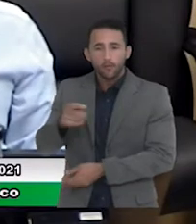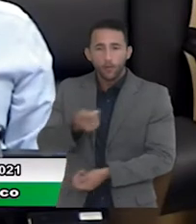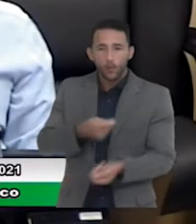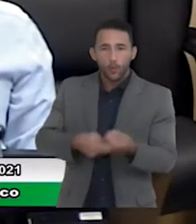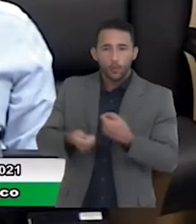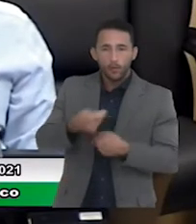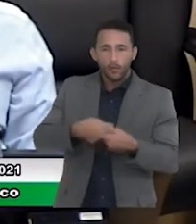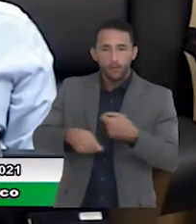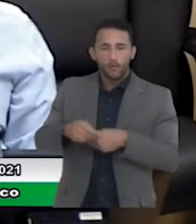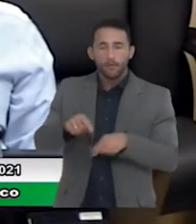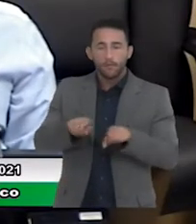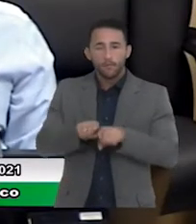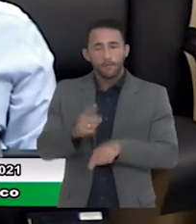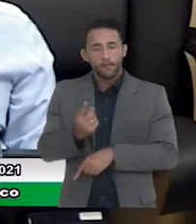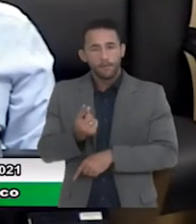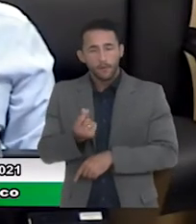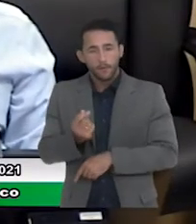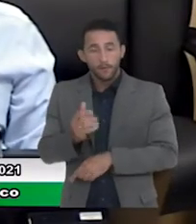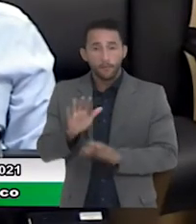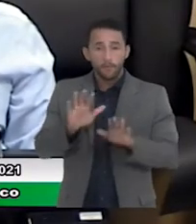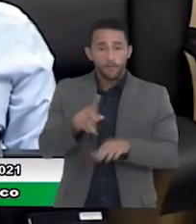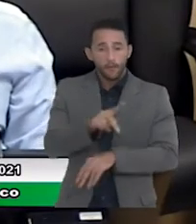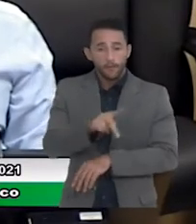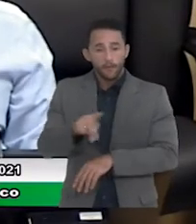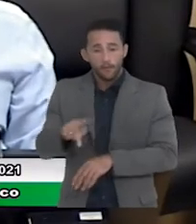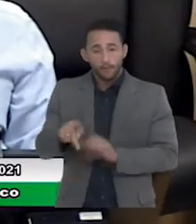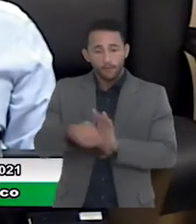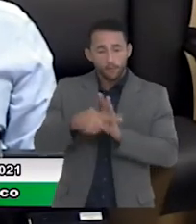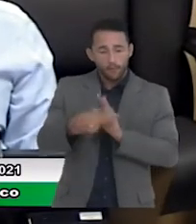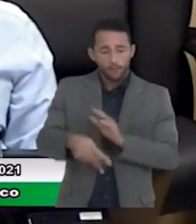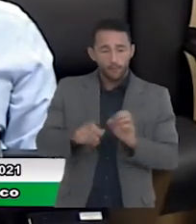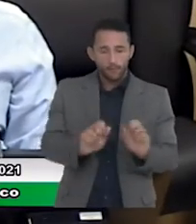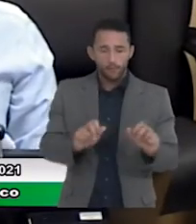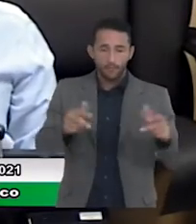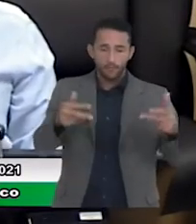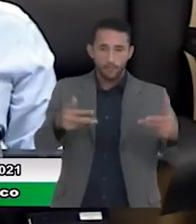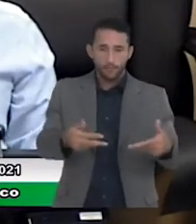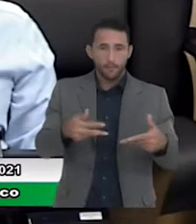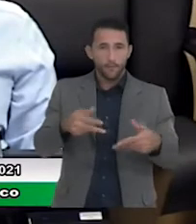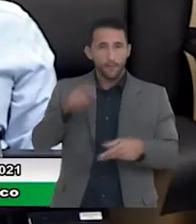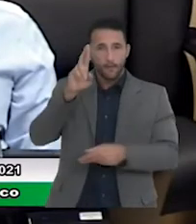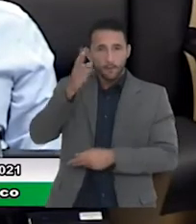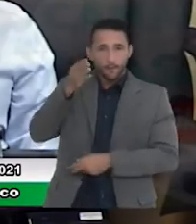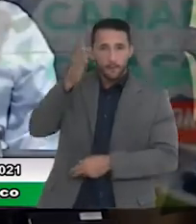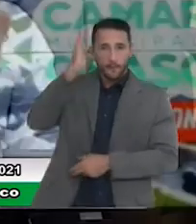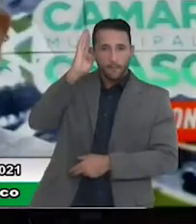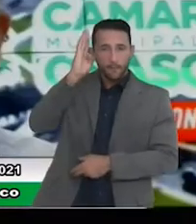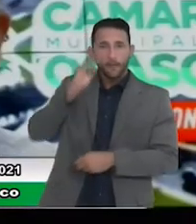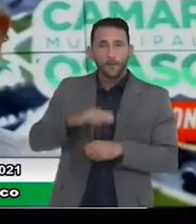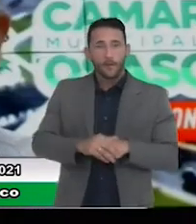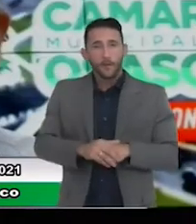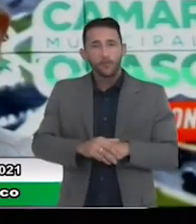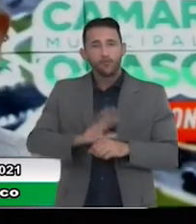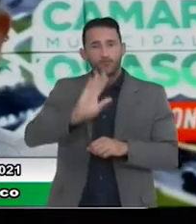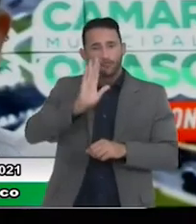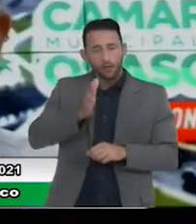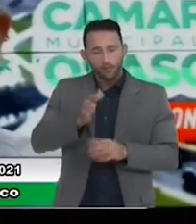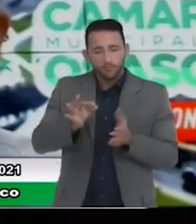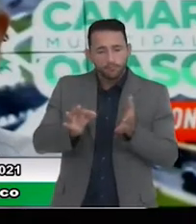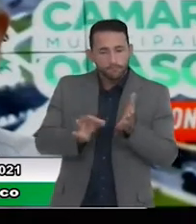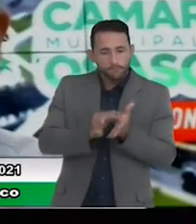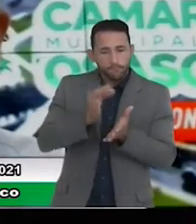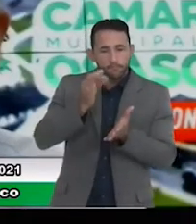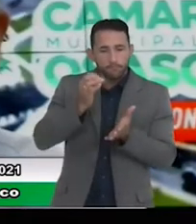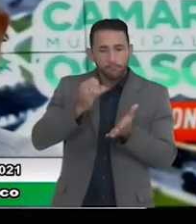Excelentíssimo senhor presidente da Câmara Municipal, vereador Ribamar. E foi protocolado esse